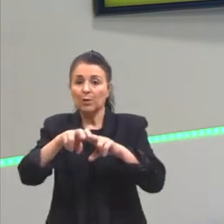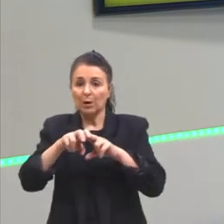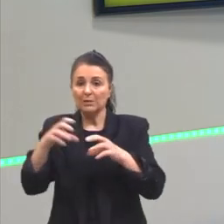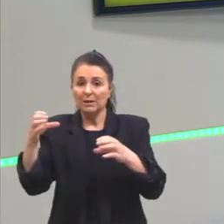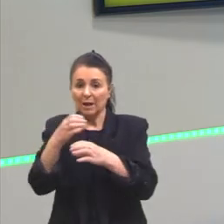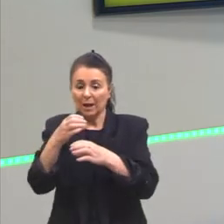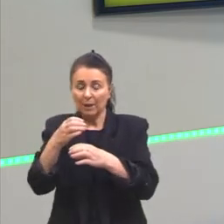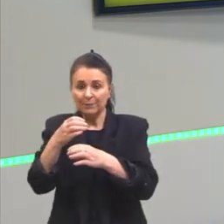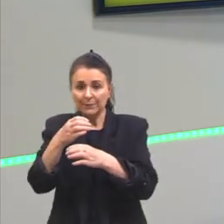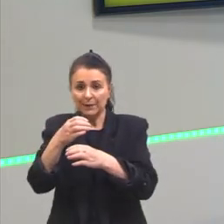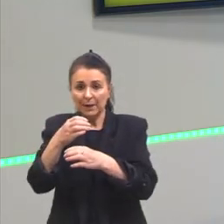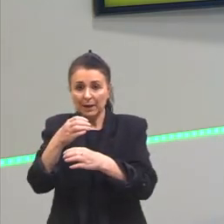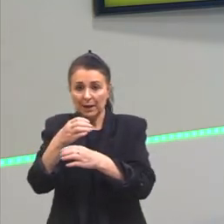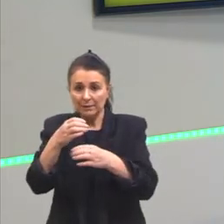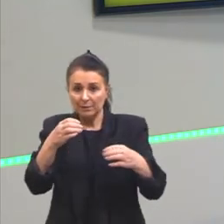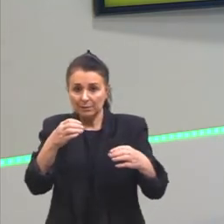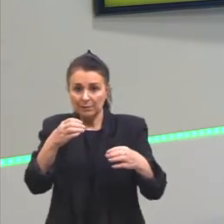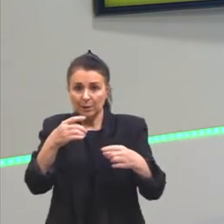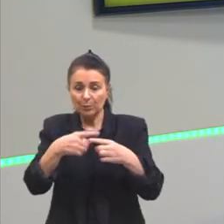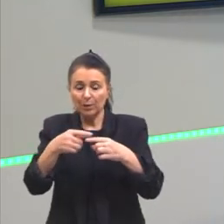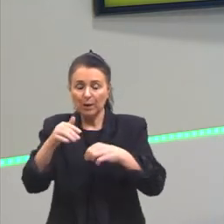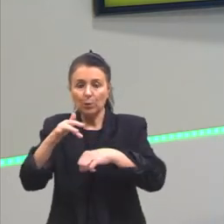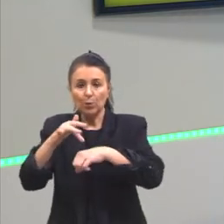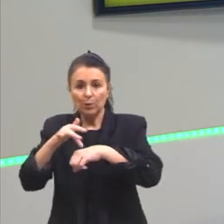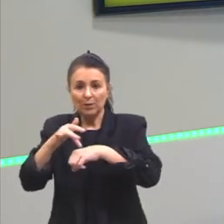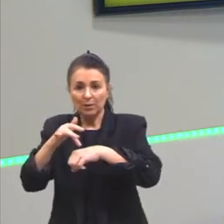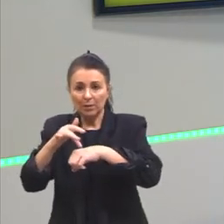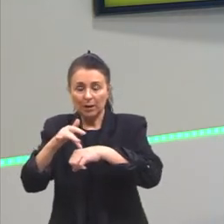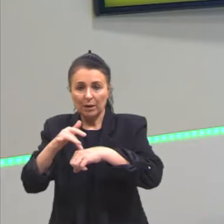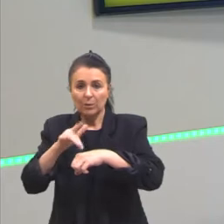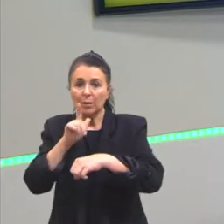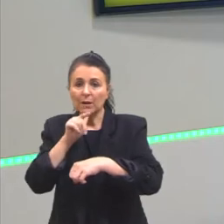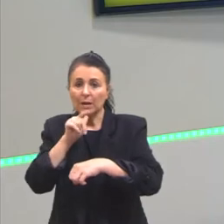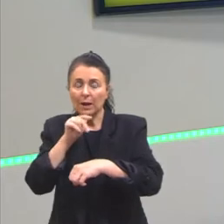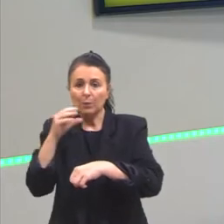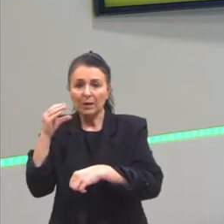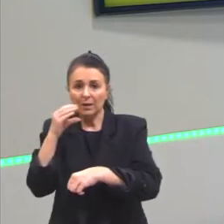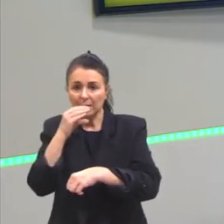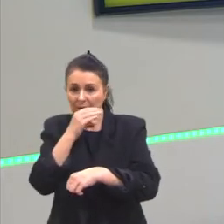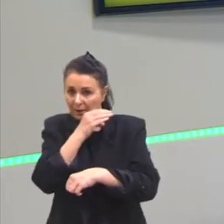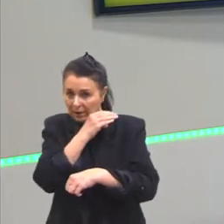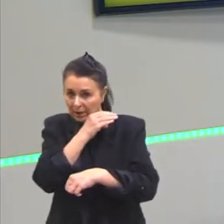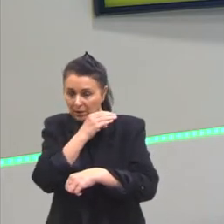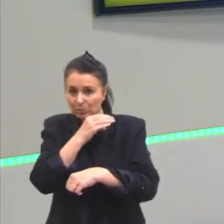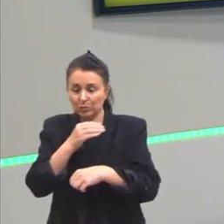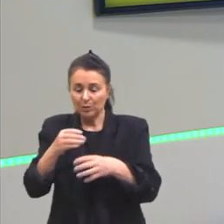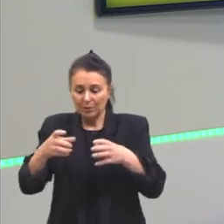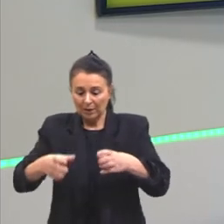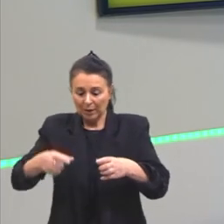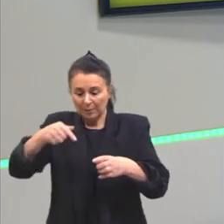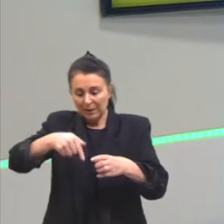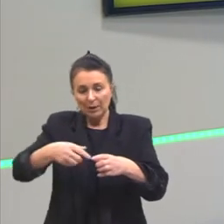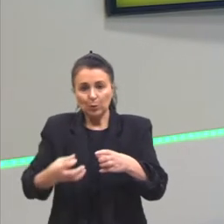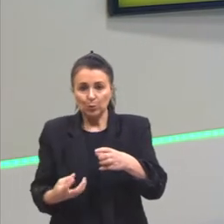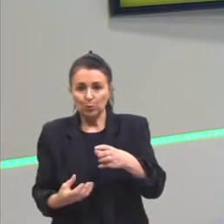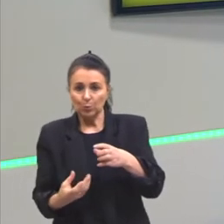Por quê? Porque a área de contato, ele da água quente que está cozinhando o alimento, é maior quando ela está menor,